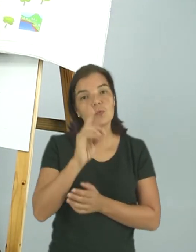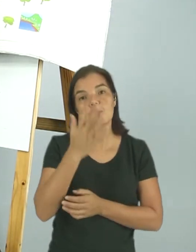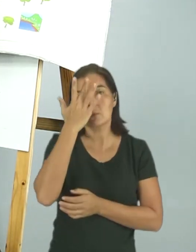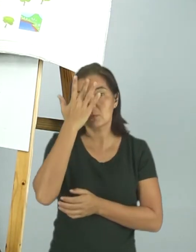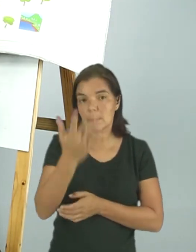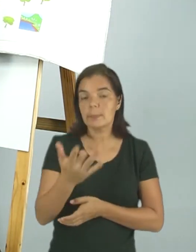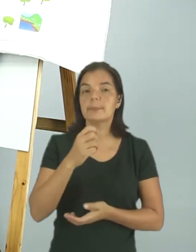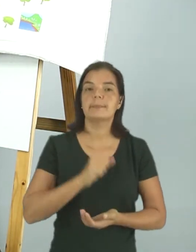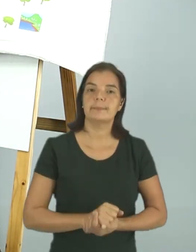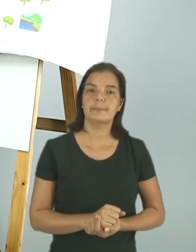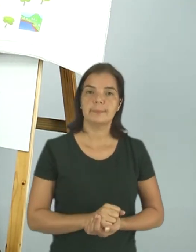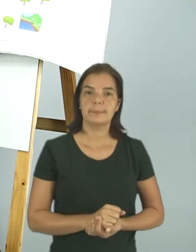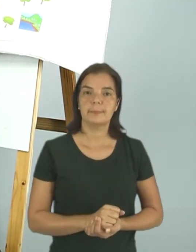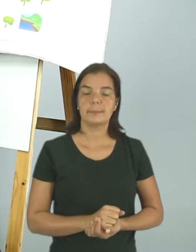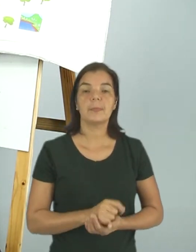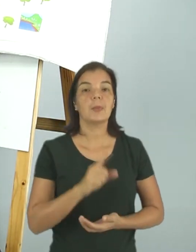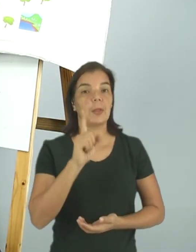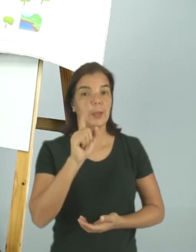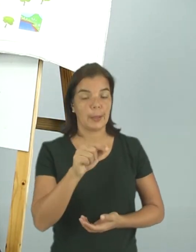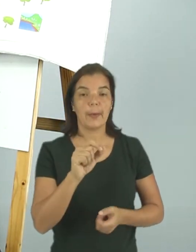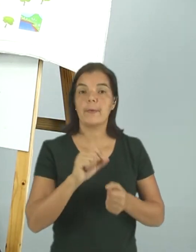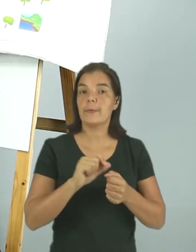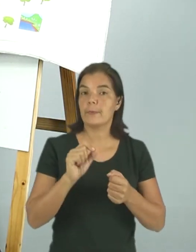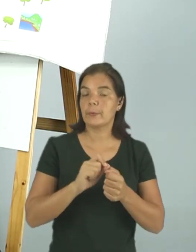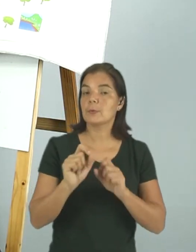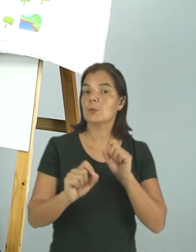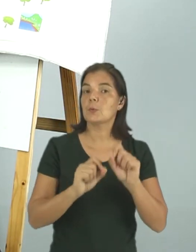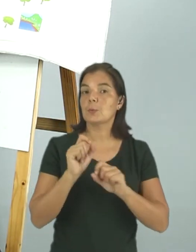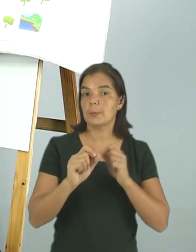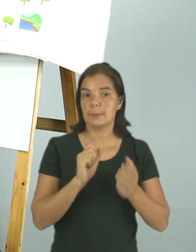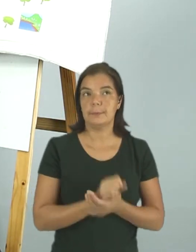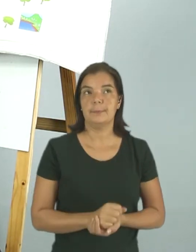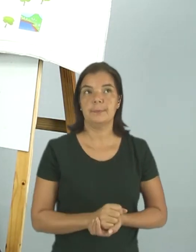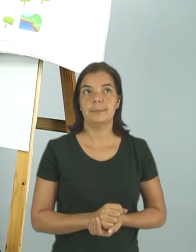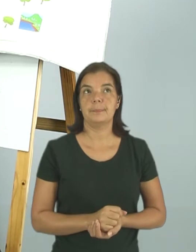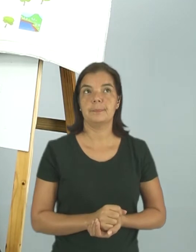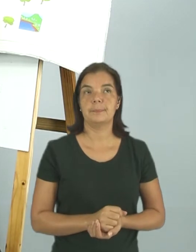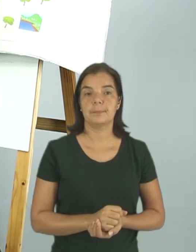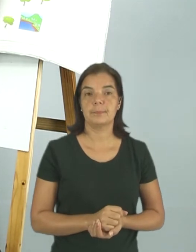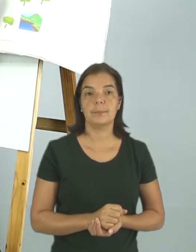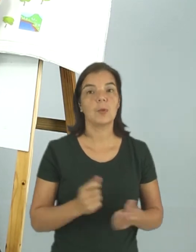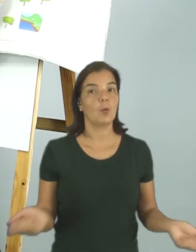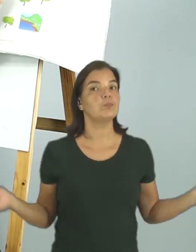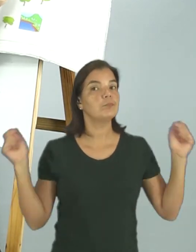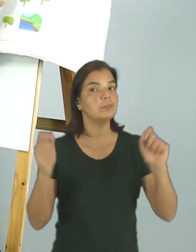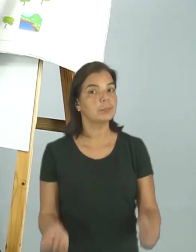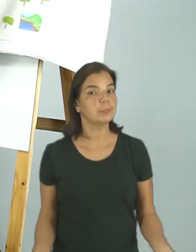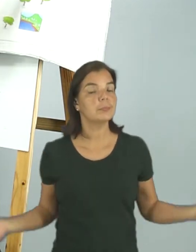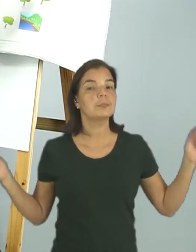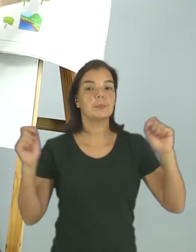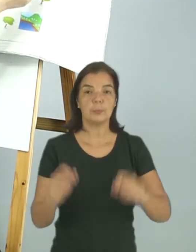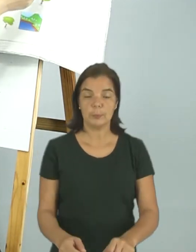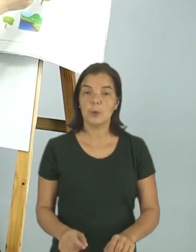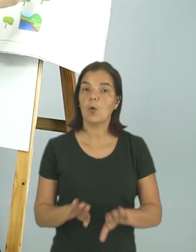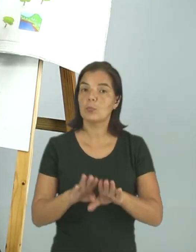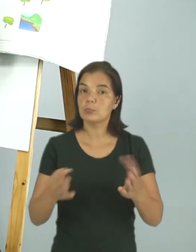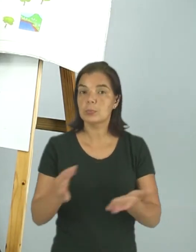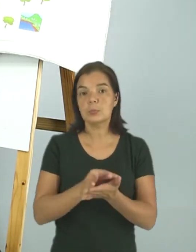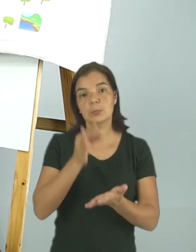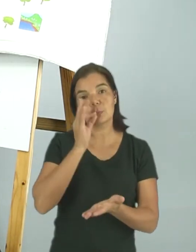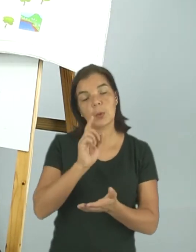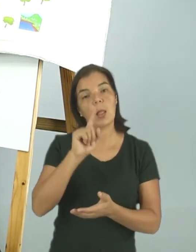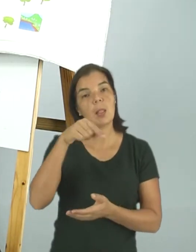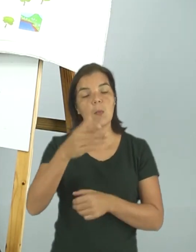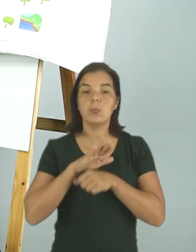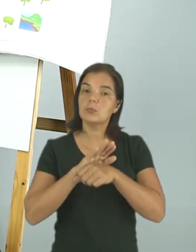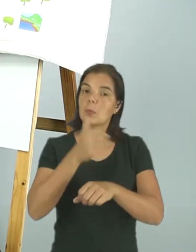amanhã. Que ela iria fazer o quê? Vai fazer o quê? Pular a corda, Montar a mesa, E